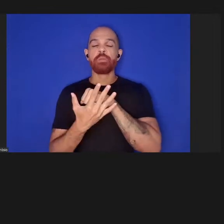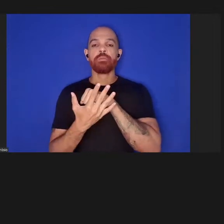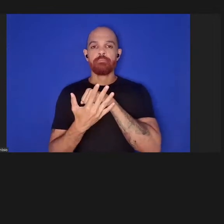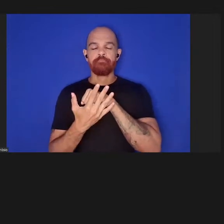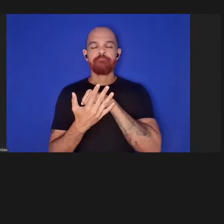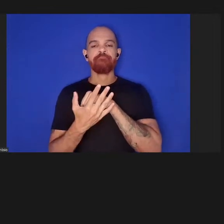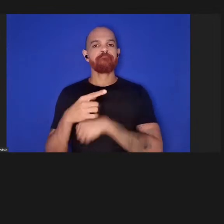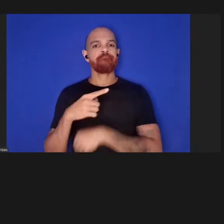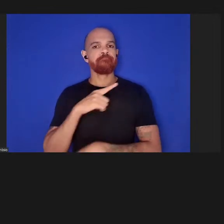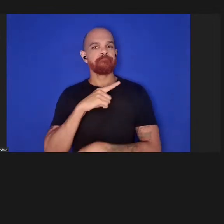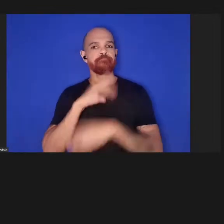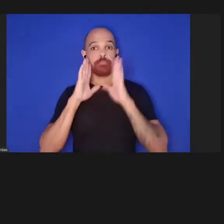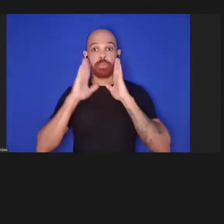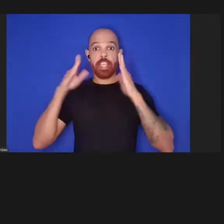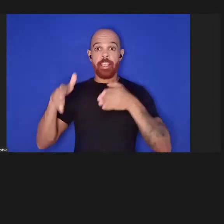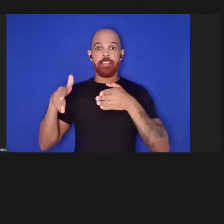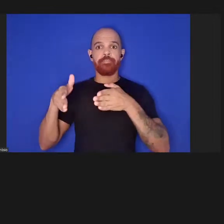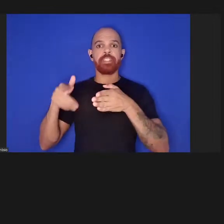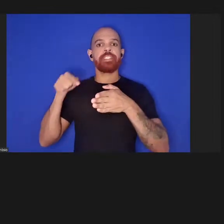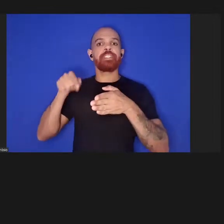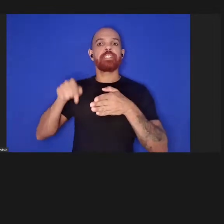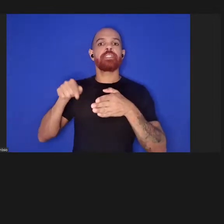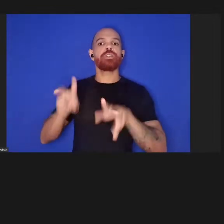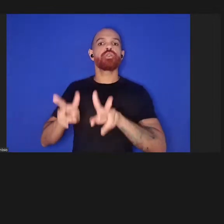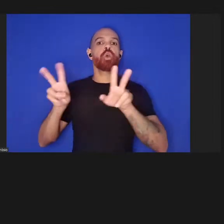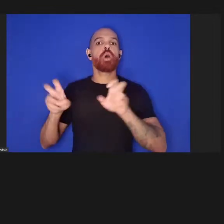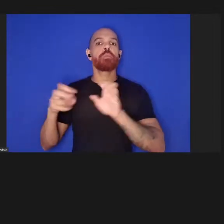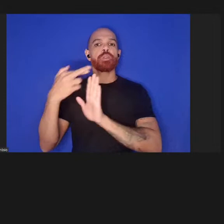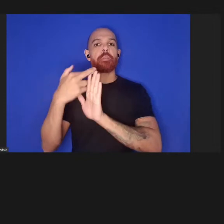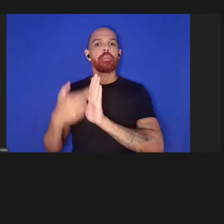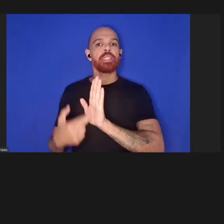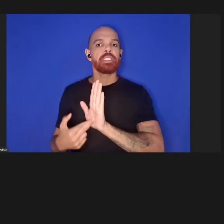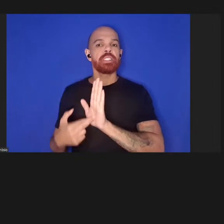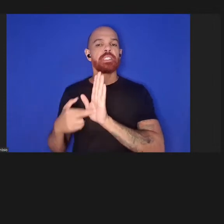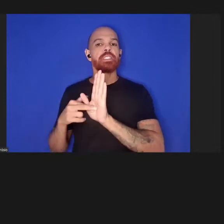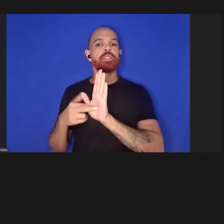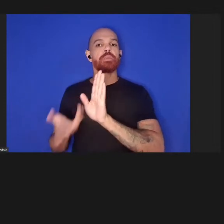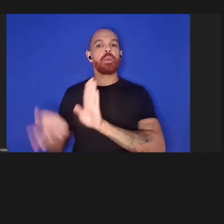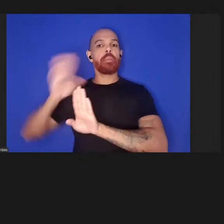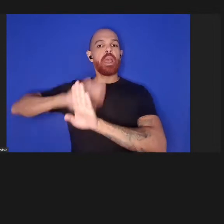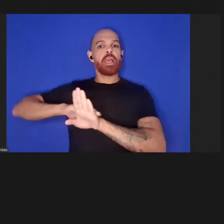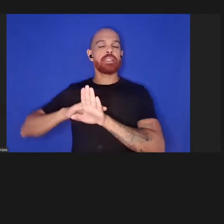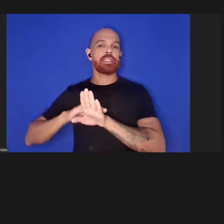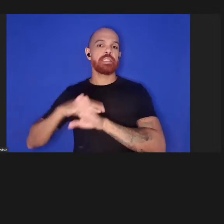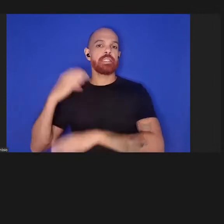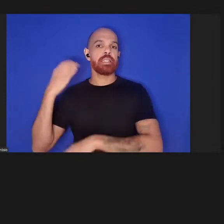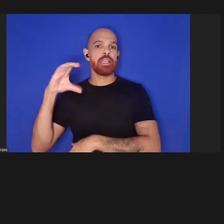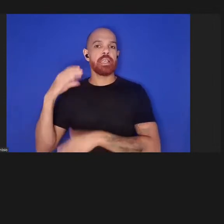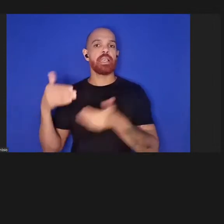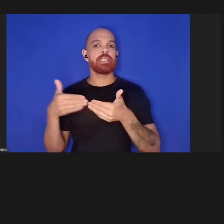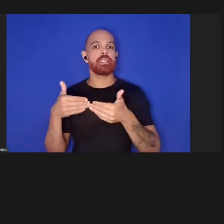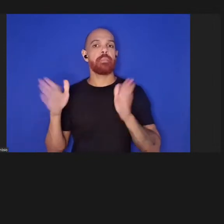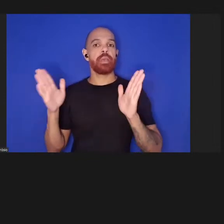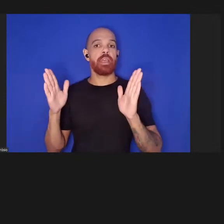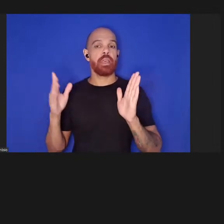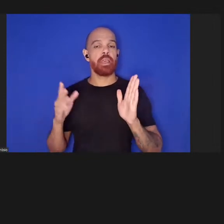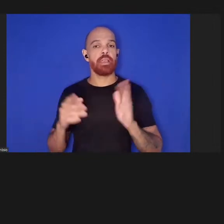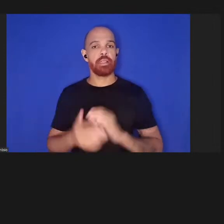sem precedentes sobre os princípios subjacentes à ciência aberta. a ciência